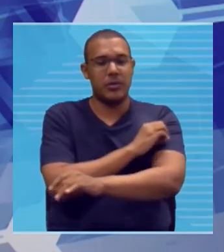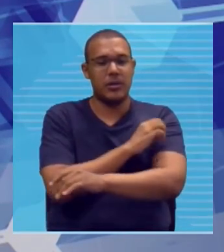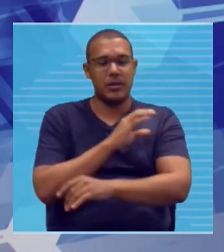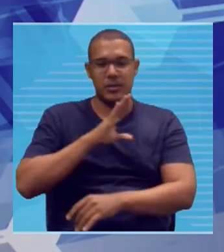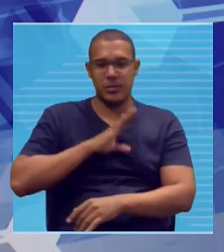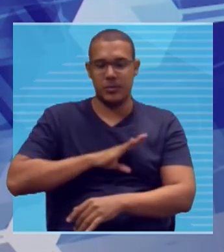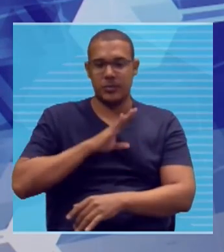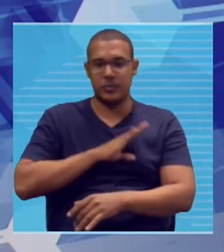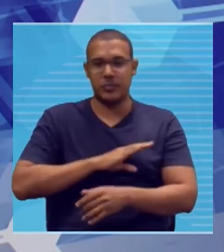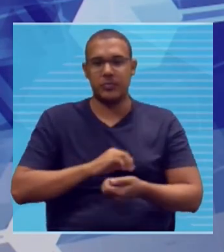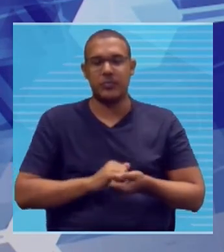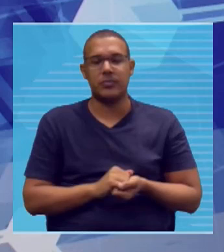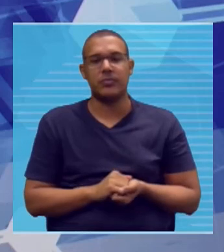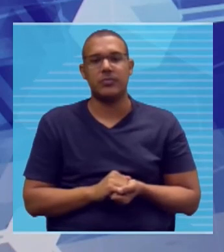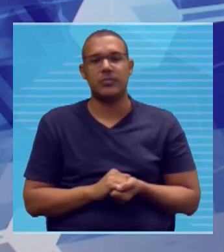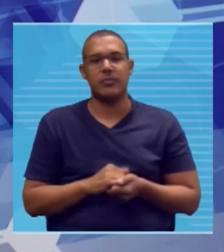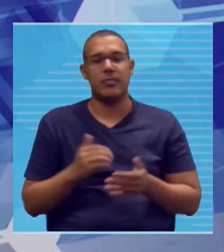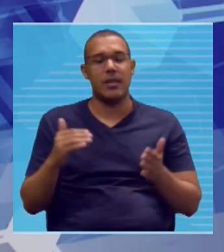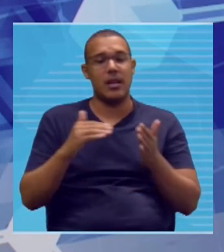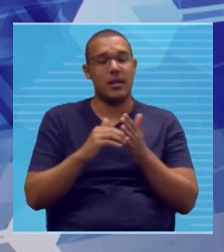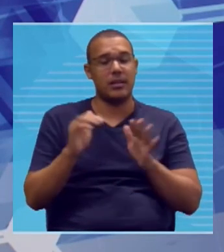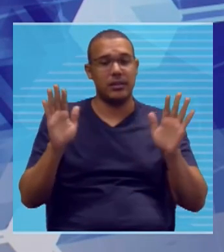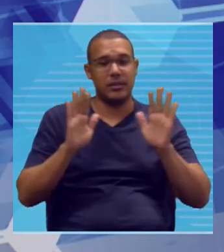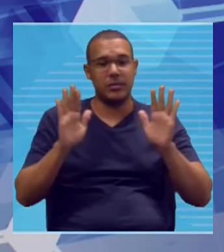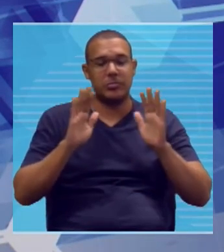portuguesa. Até já, já!